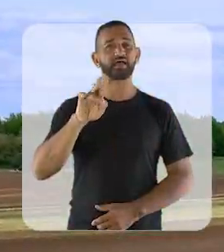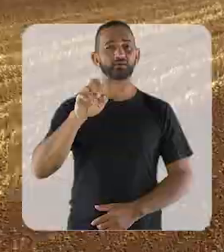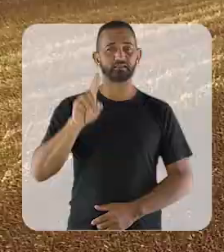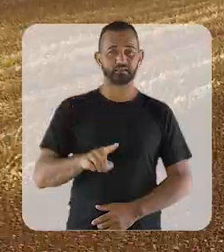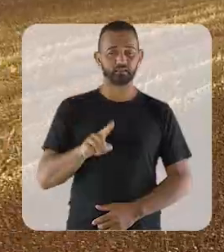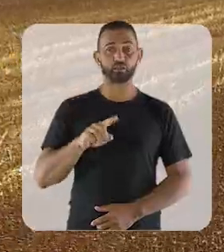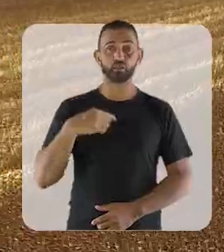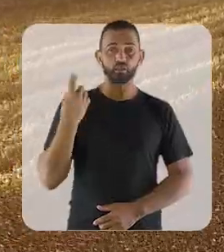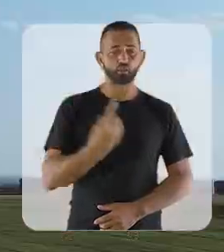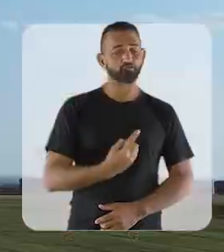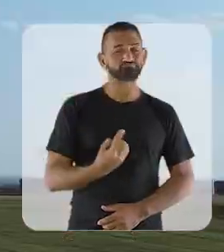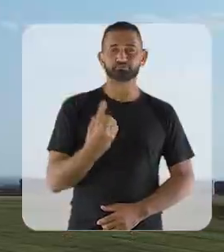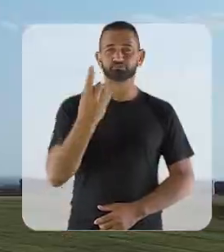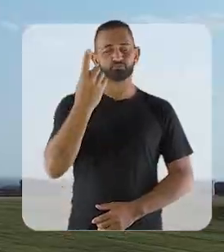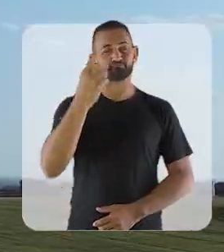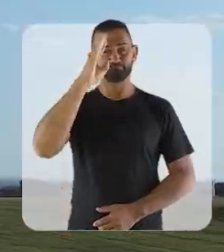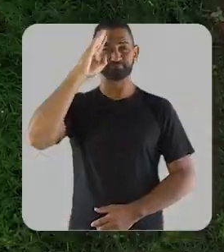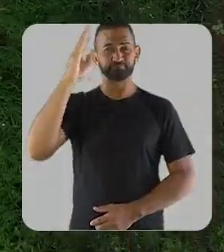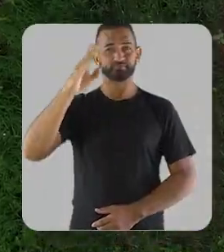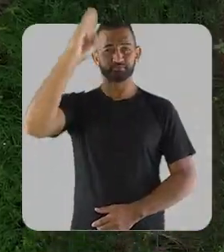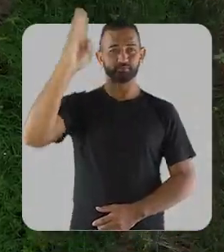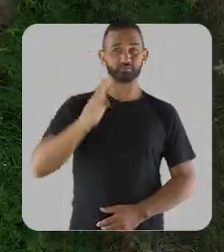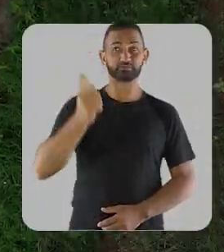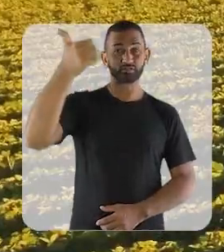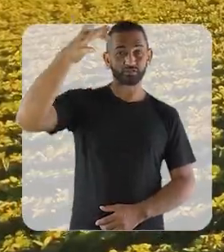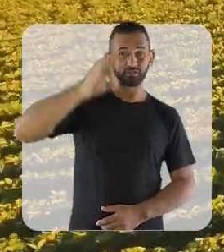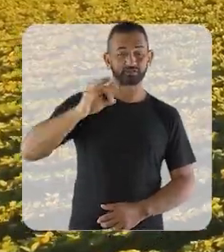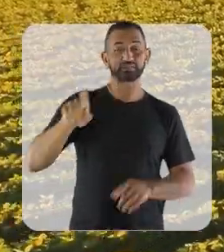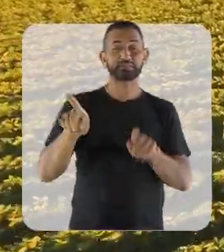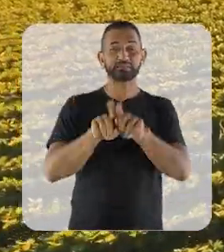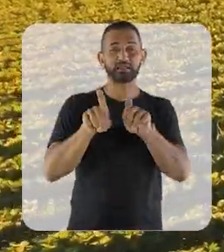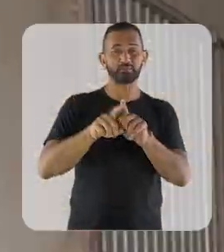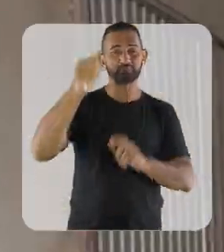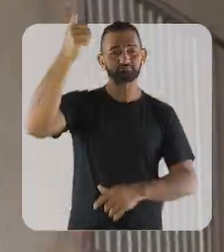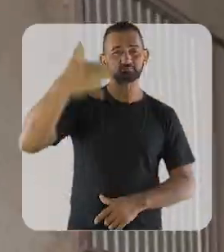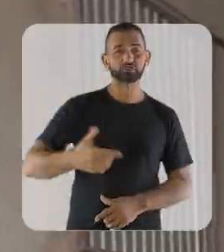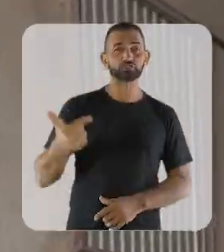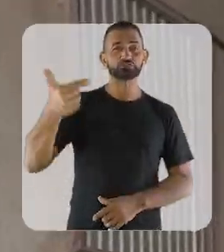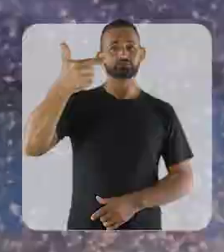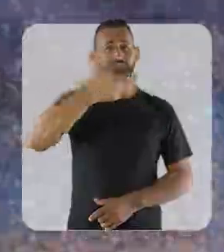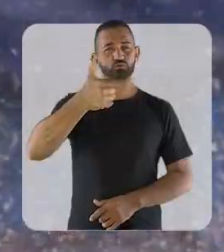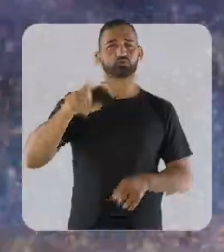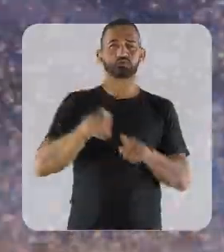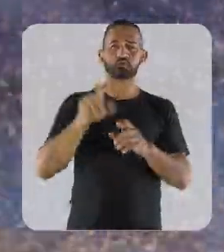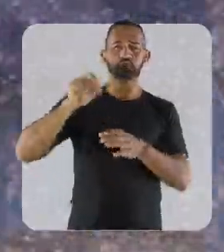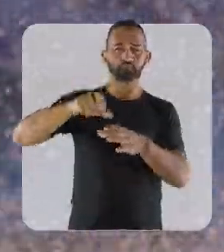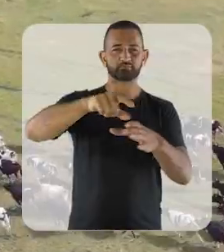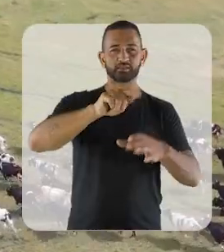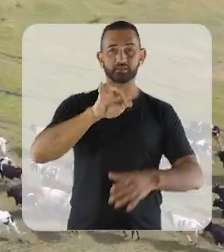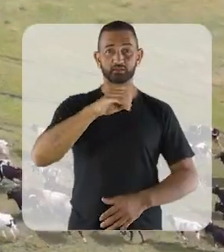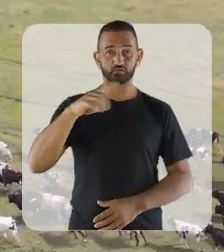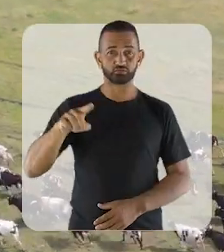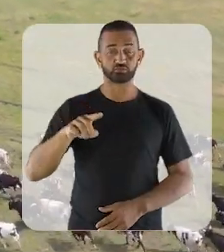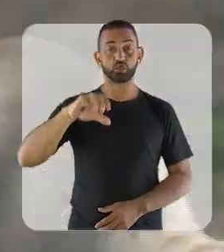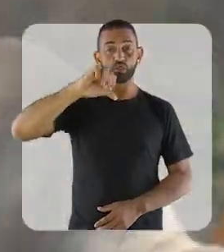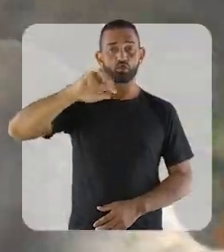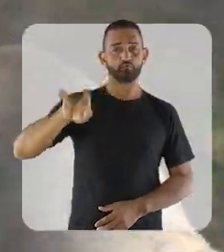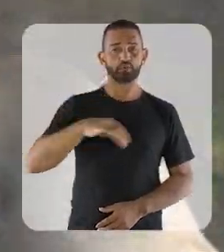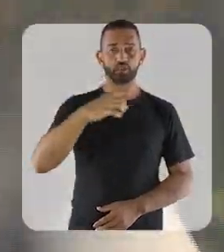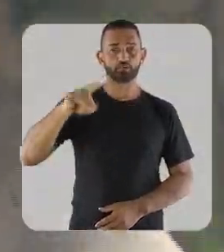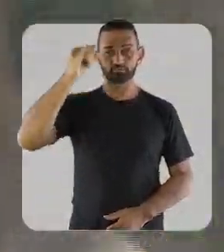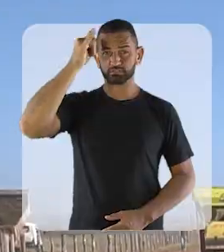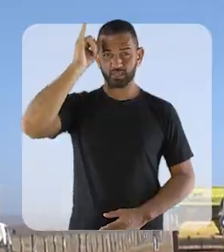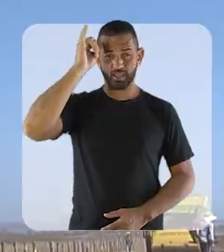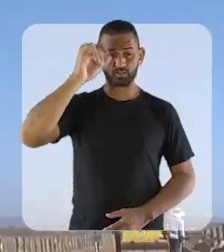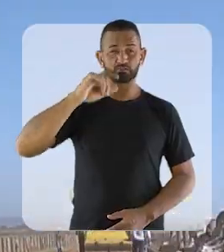Somos um dos dez maiores do Brasil e segundo do Nordeste em produção de grãos. Com quase nove milhões